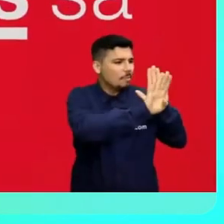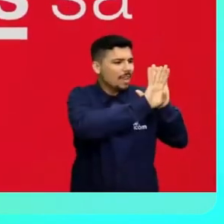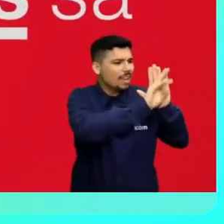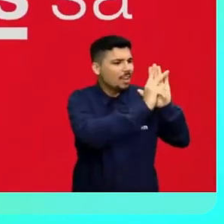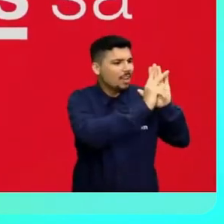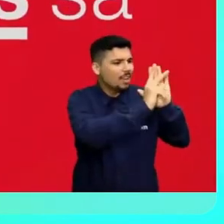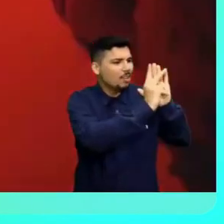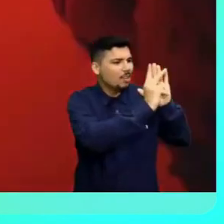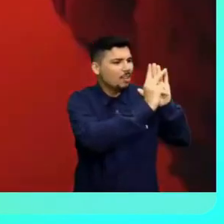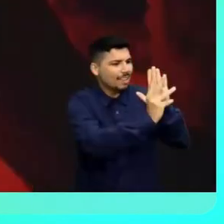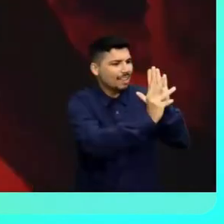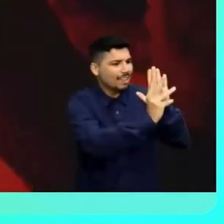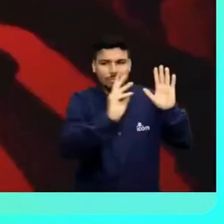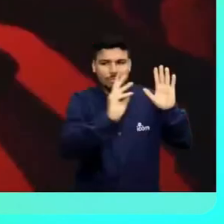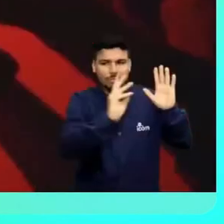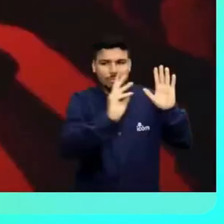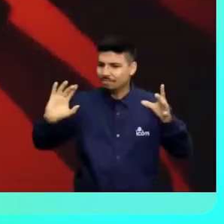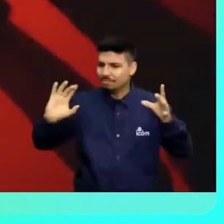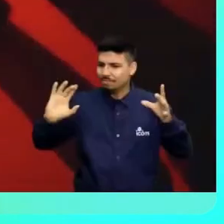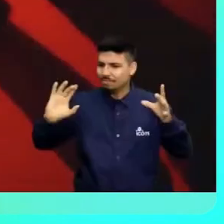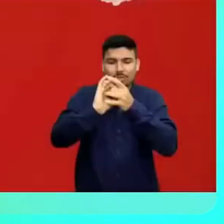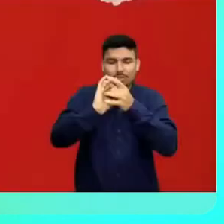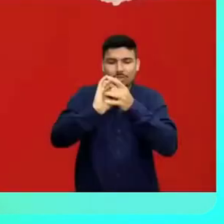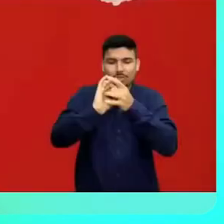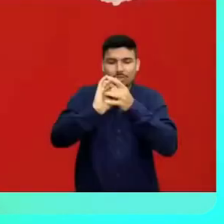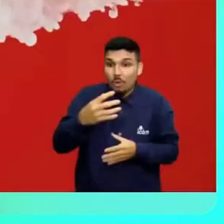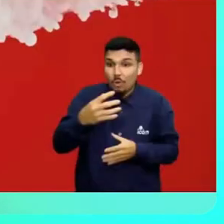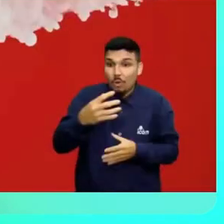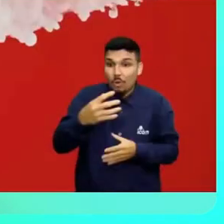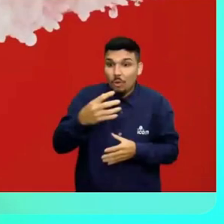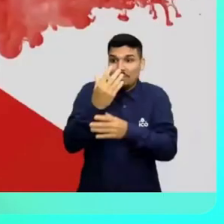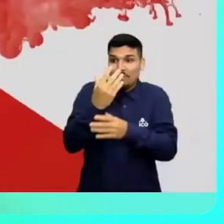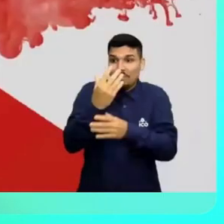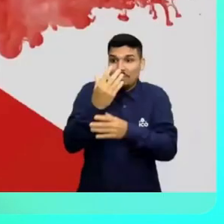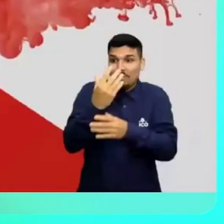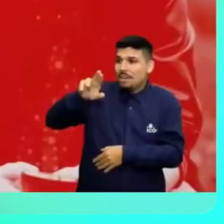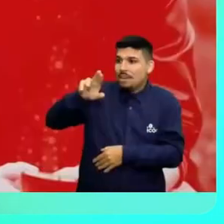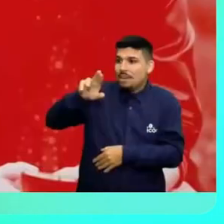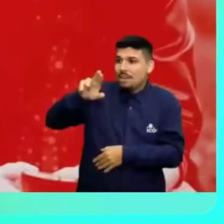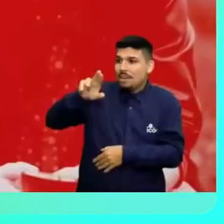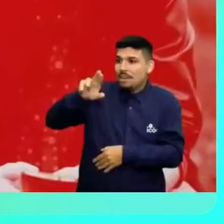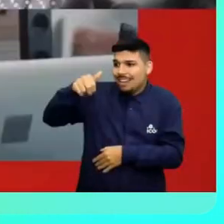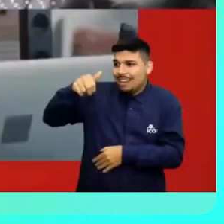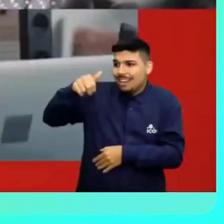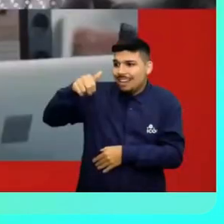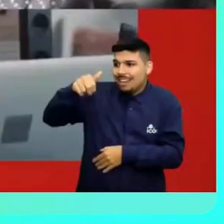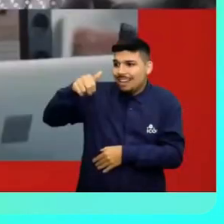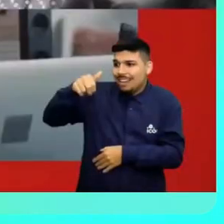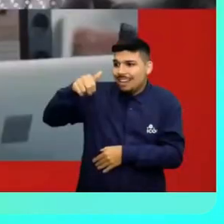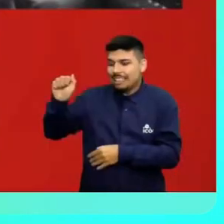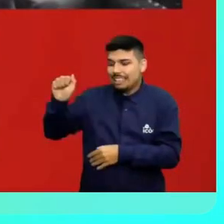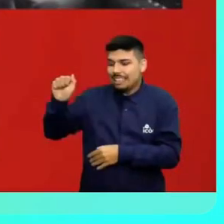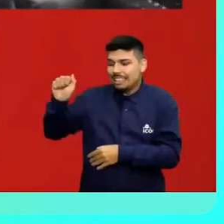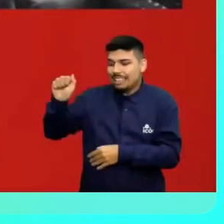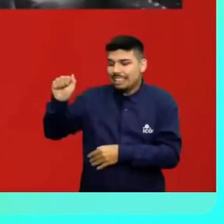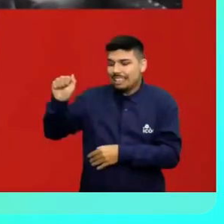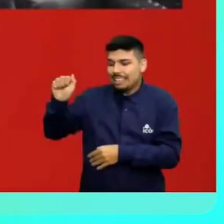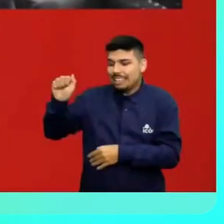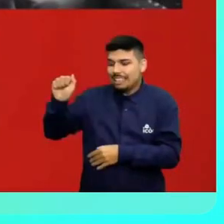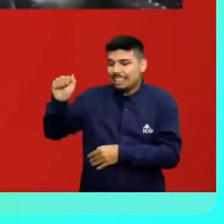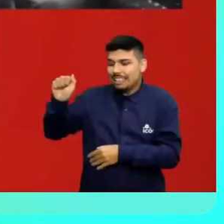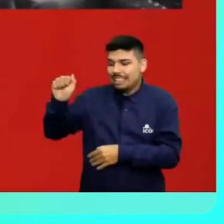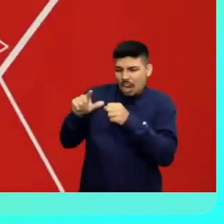Americanas S.A. E o resultado dessa soma é muito mais que uma empresa de varejo. É uma plataforma de inovação